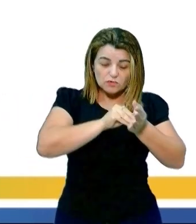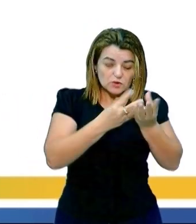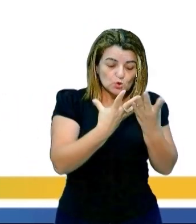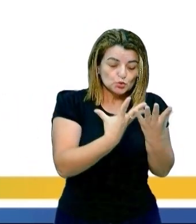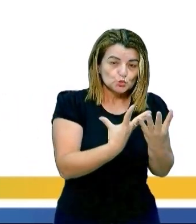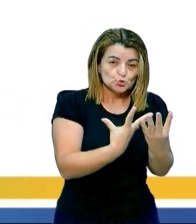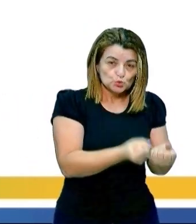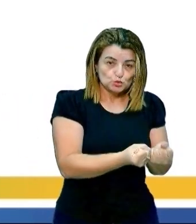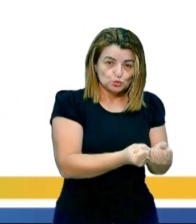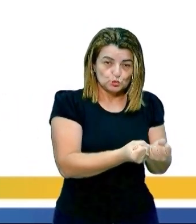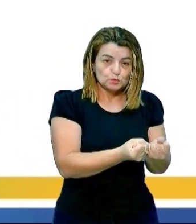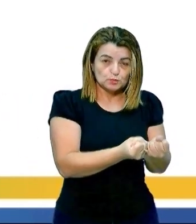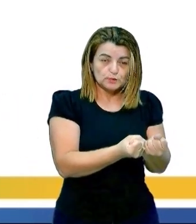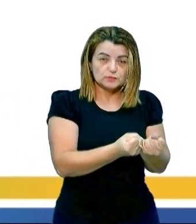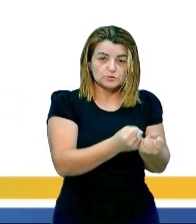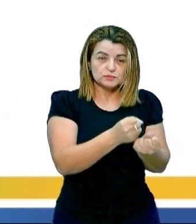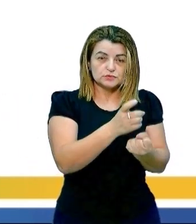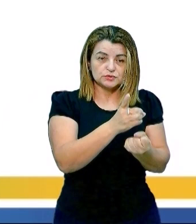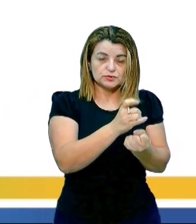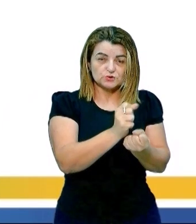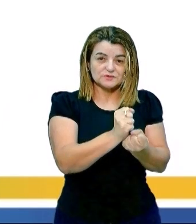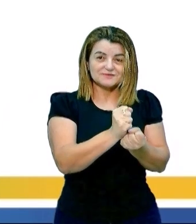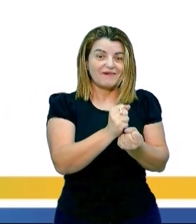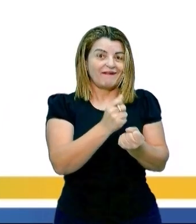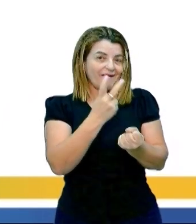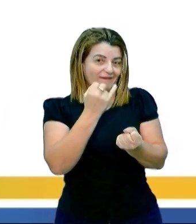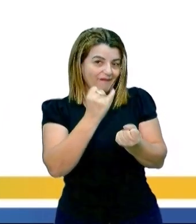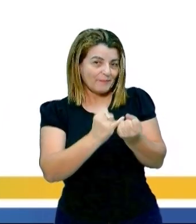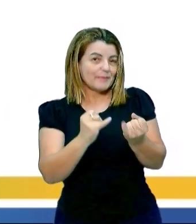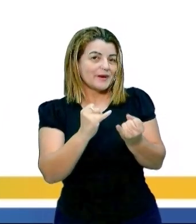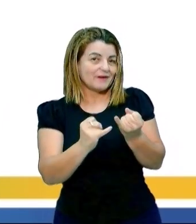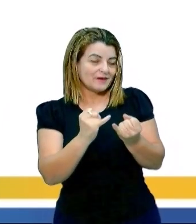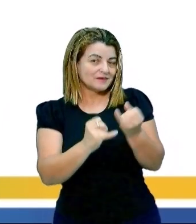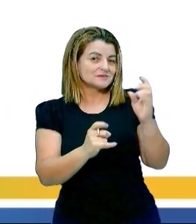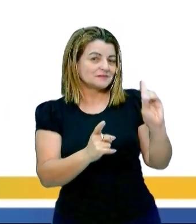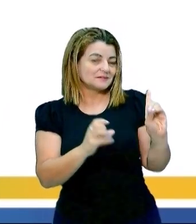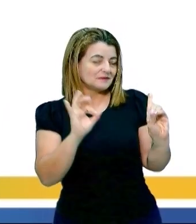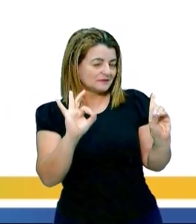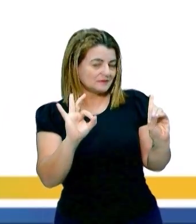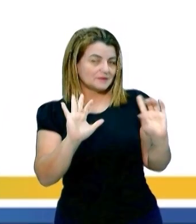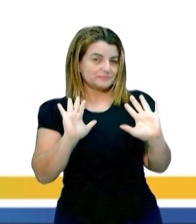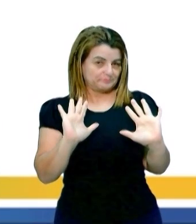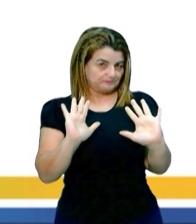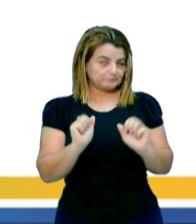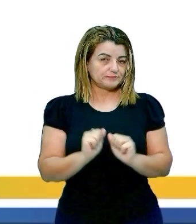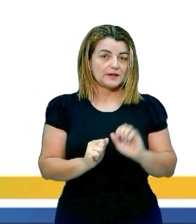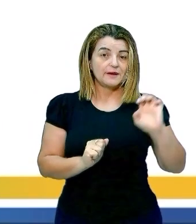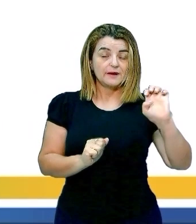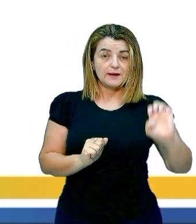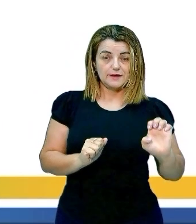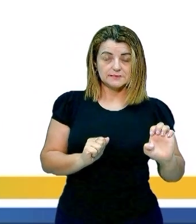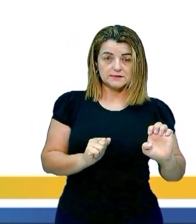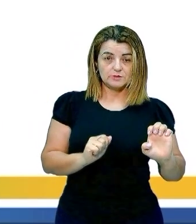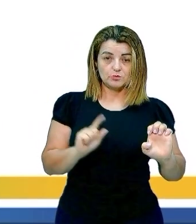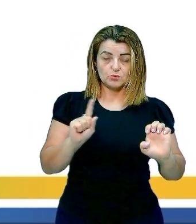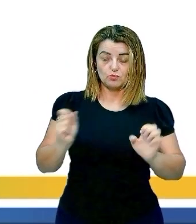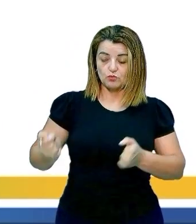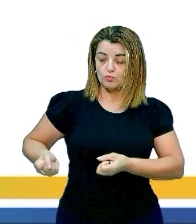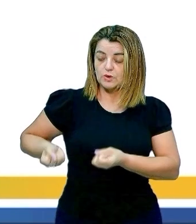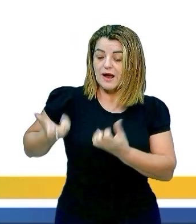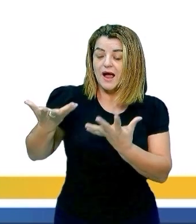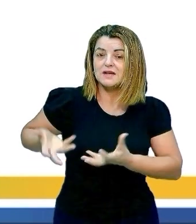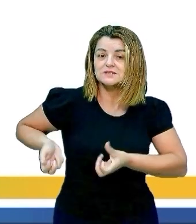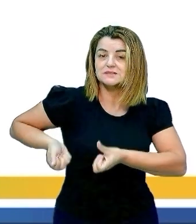reabsorvido através de dióxido de carbono. Opa, a letra D parece que está mais coerente. Letra E. Por não emitirem